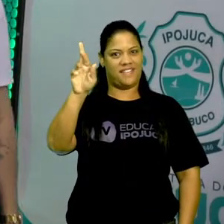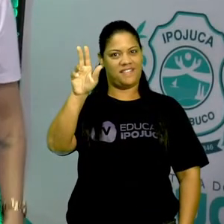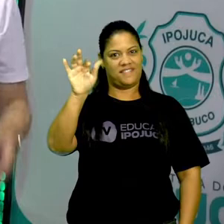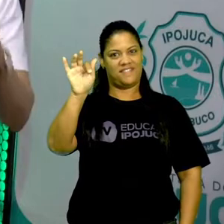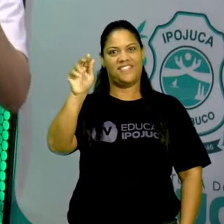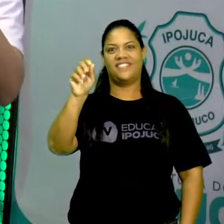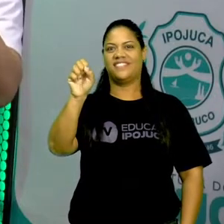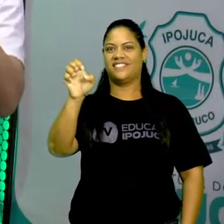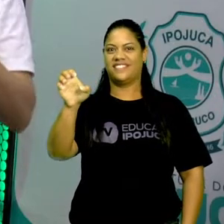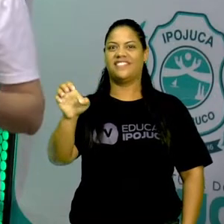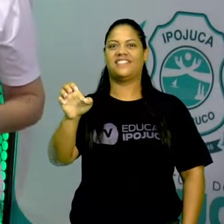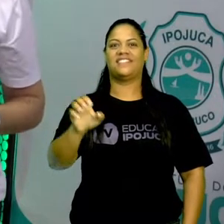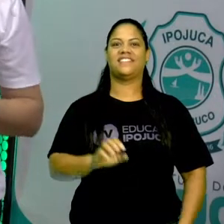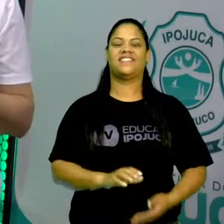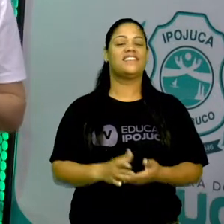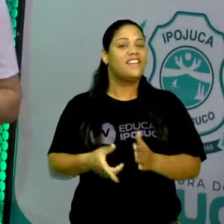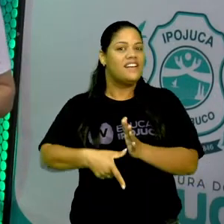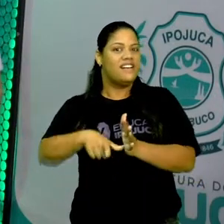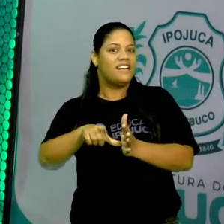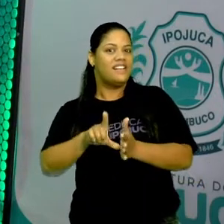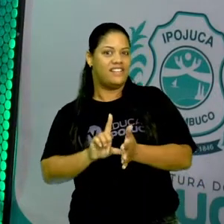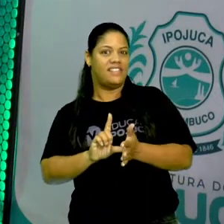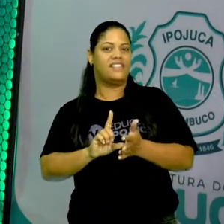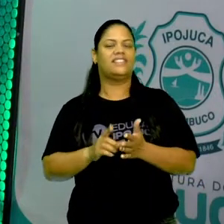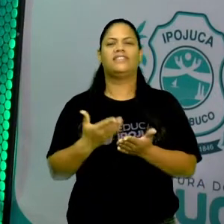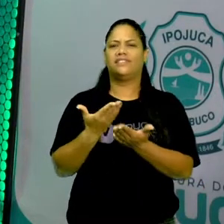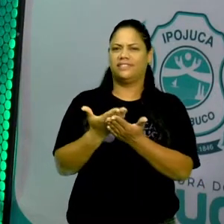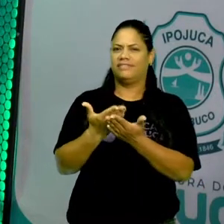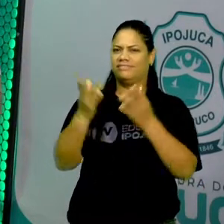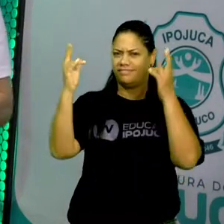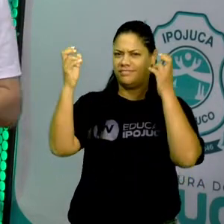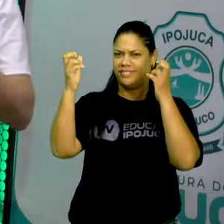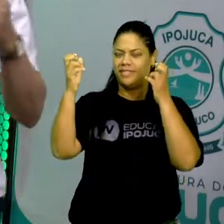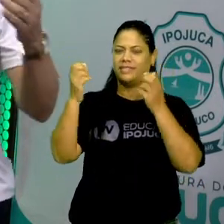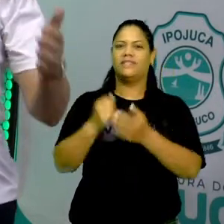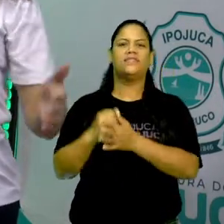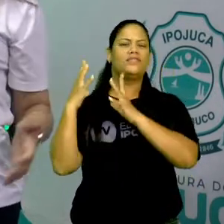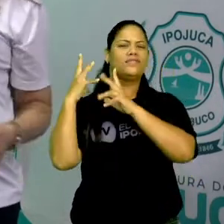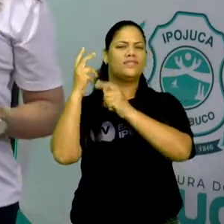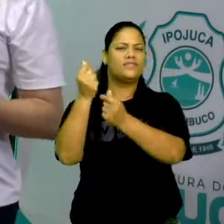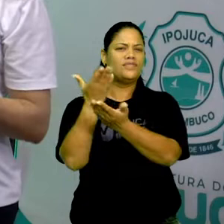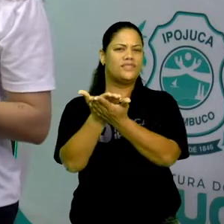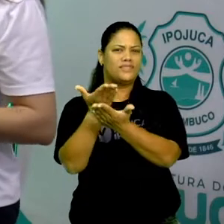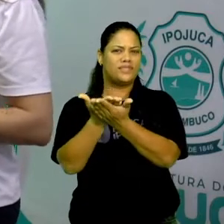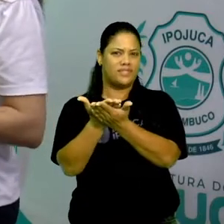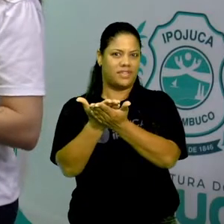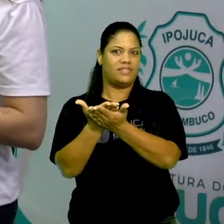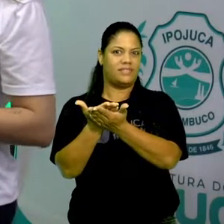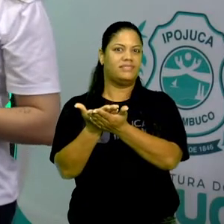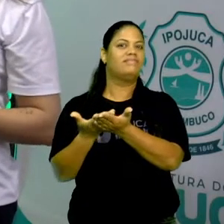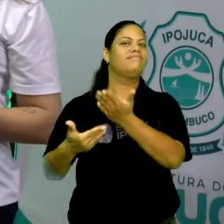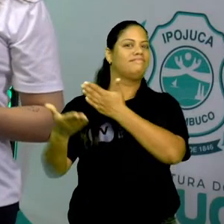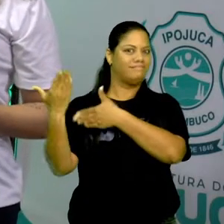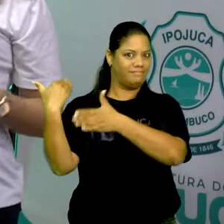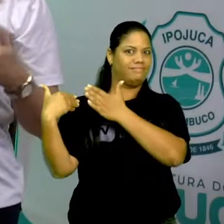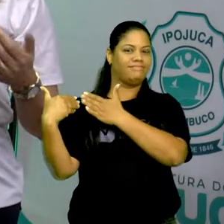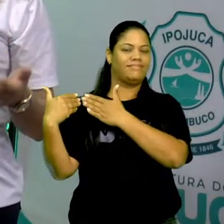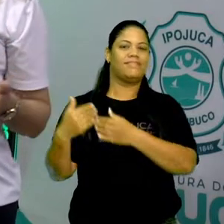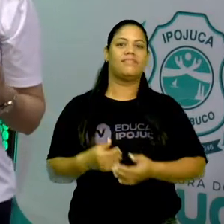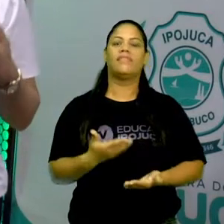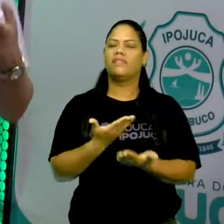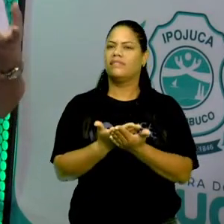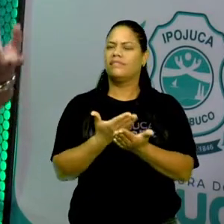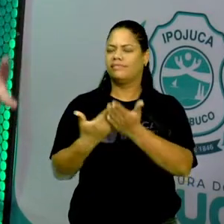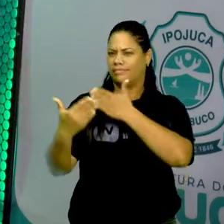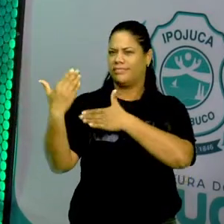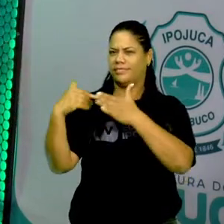isso? Mas antes de irmos ao tema da nossa aula de hoje, vamos revisar o que a gente viu na nossa aula passada. Na aula